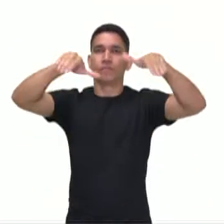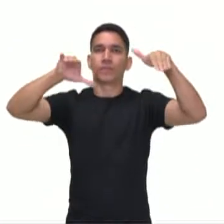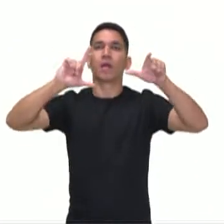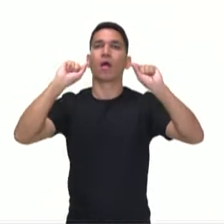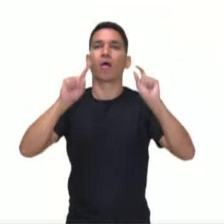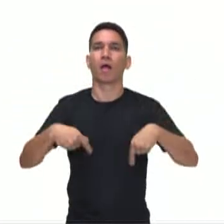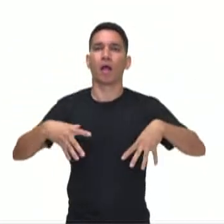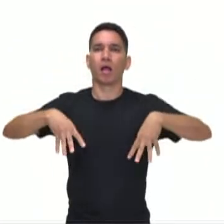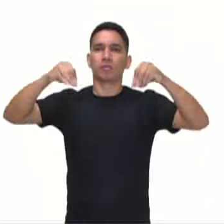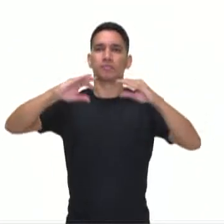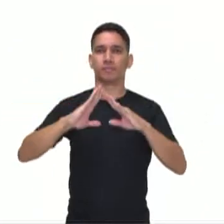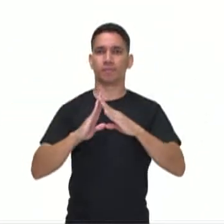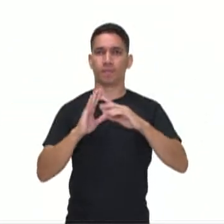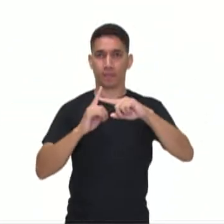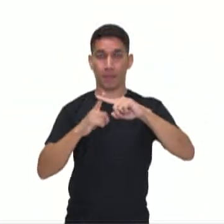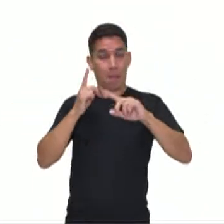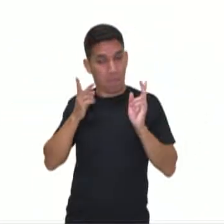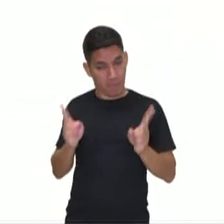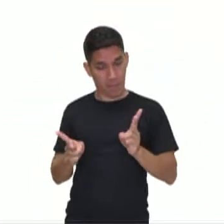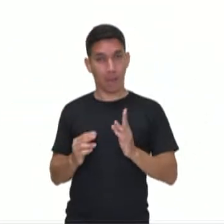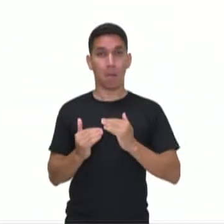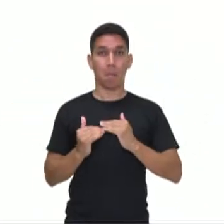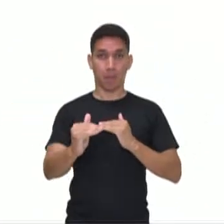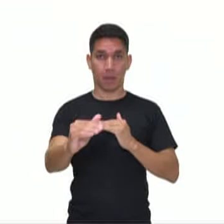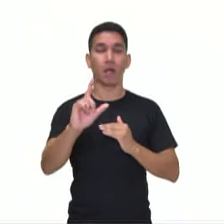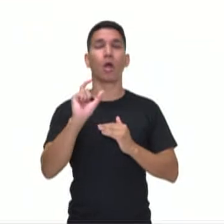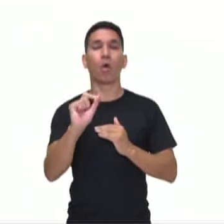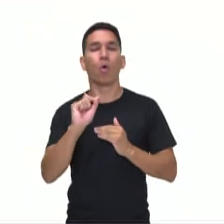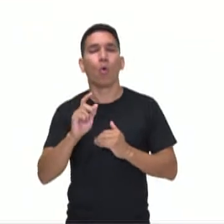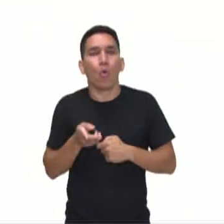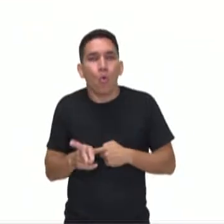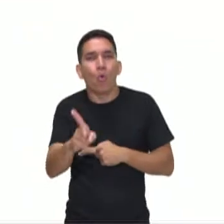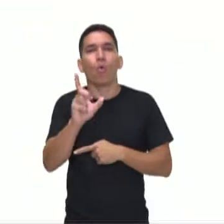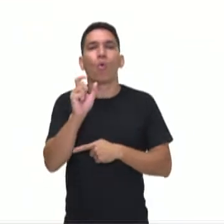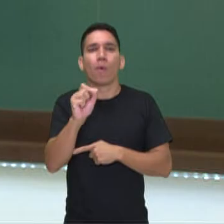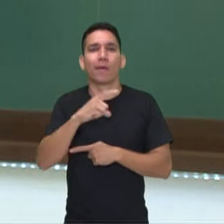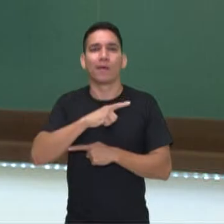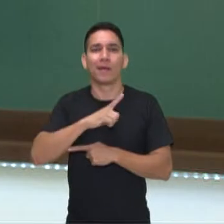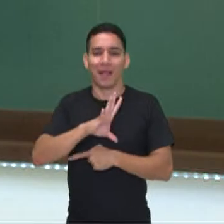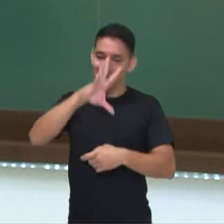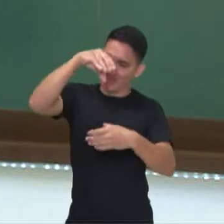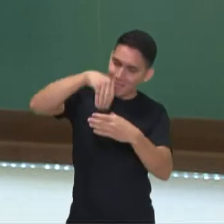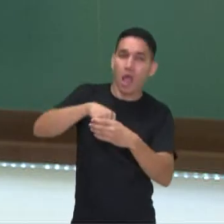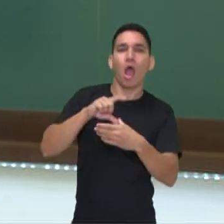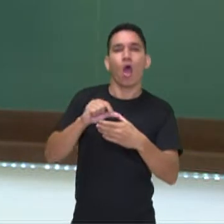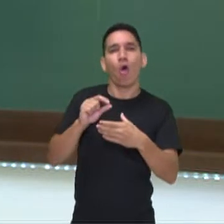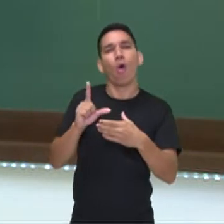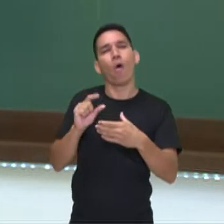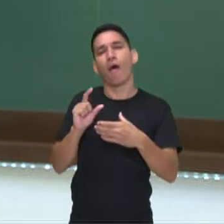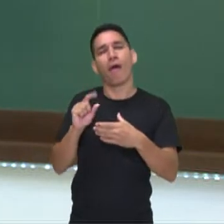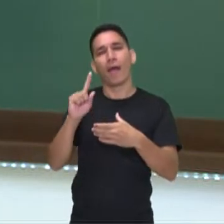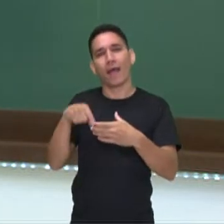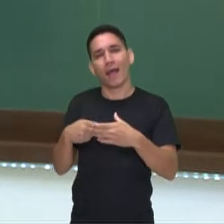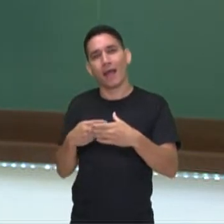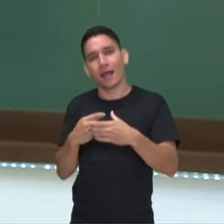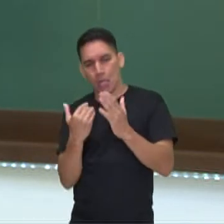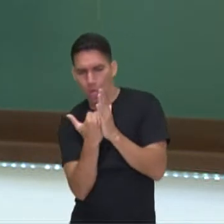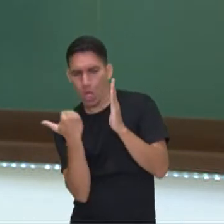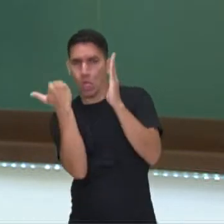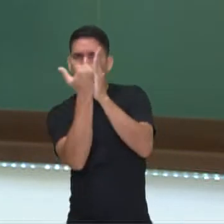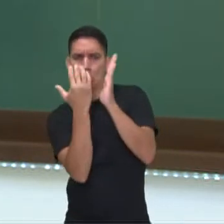Ela é base poligonal, mas ao mesmo tempo ela possui dentro, não tem aquele excesso de